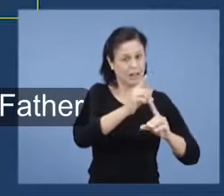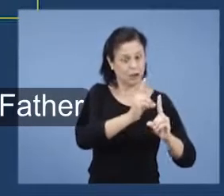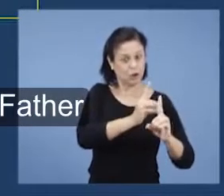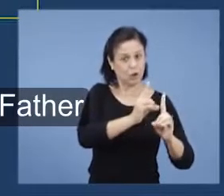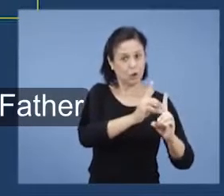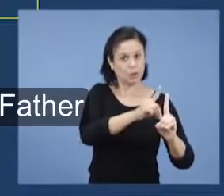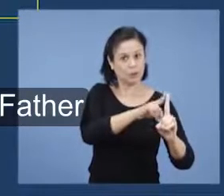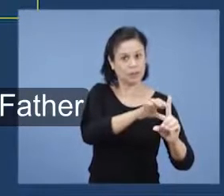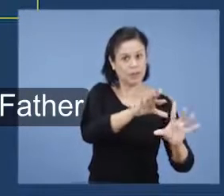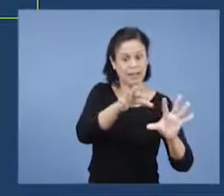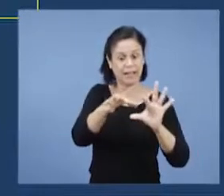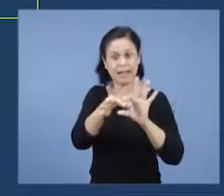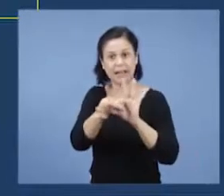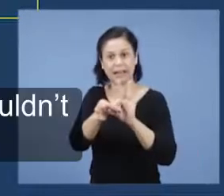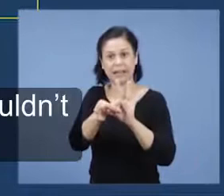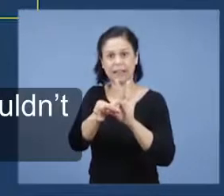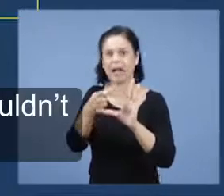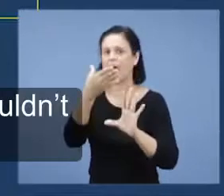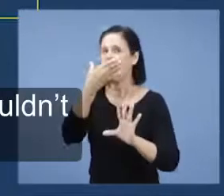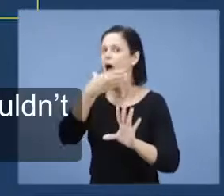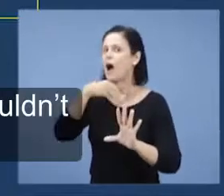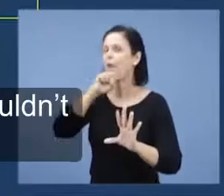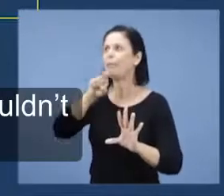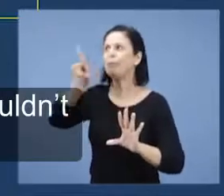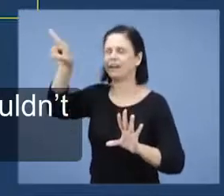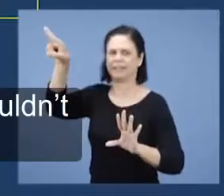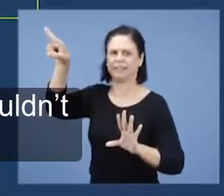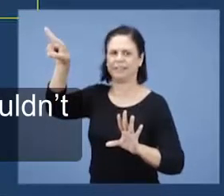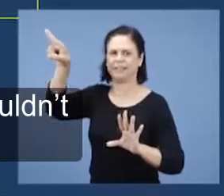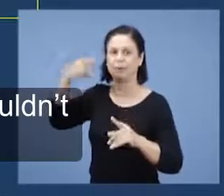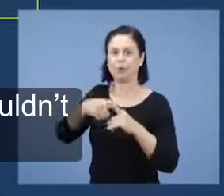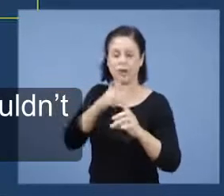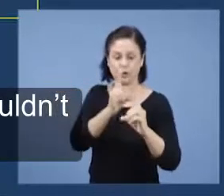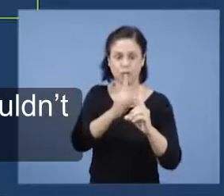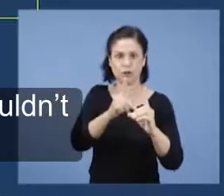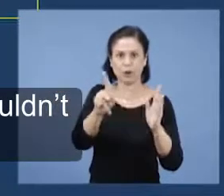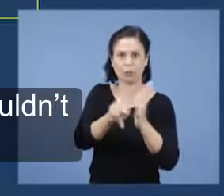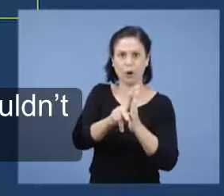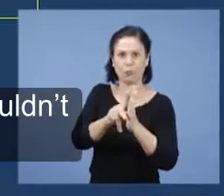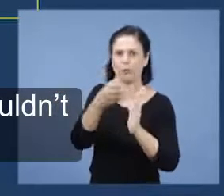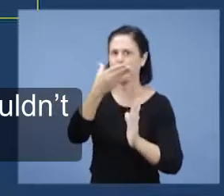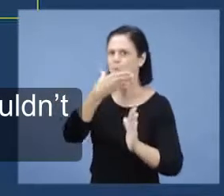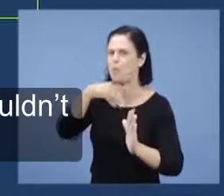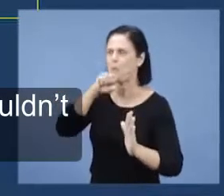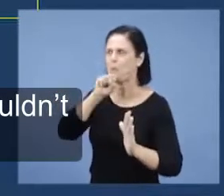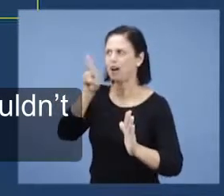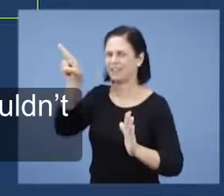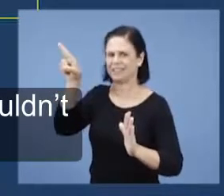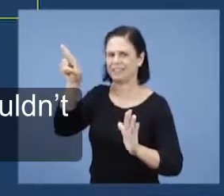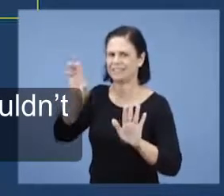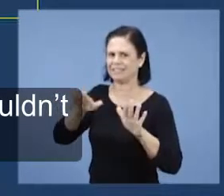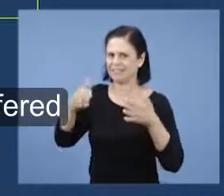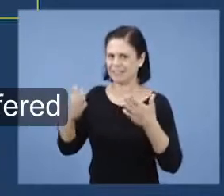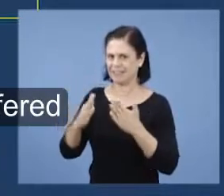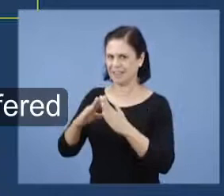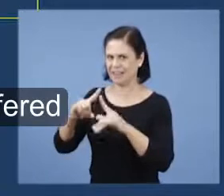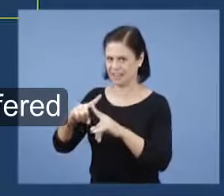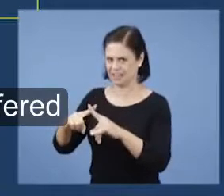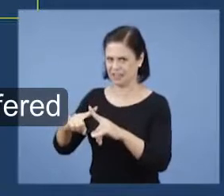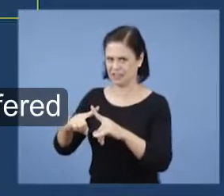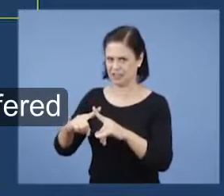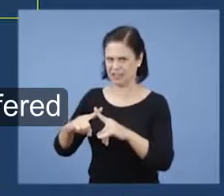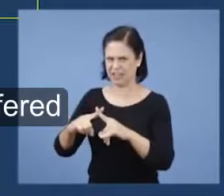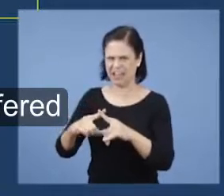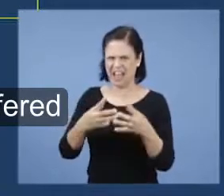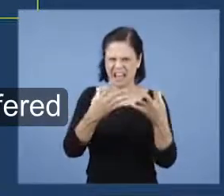ligada ao Pai. Que a doutrina é do Pai. Então, a igreja, ela não podia aceitar nem os